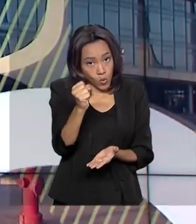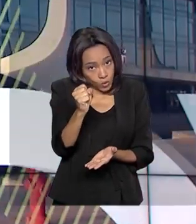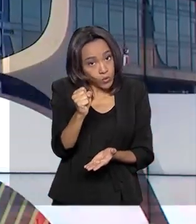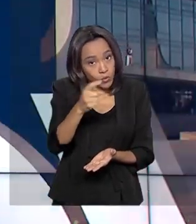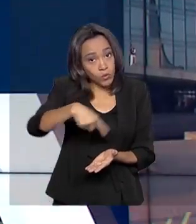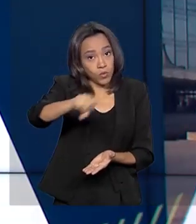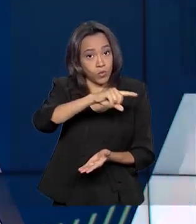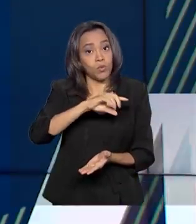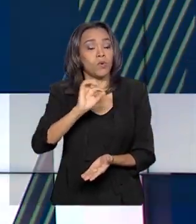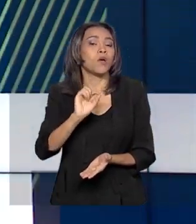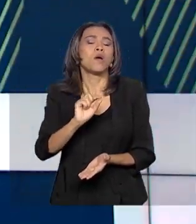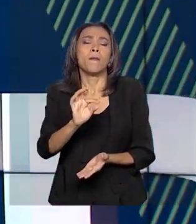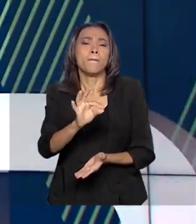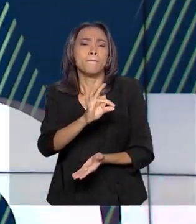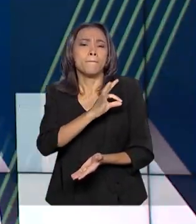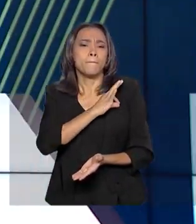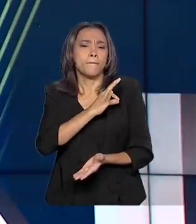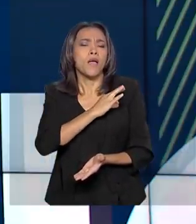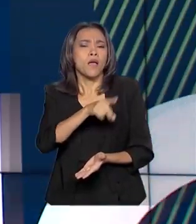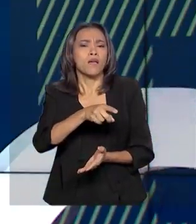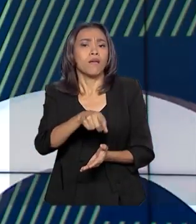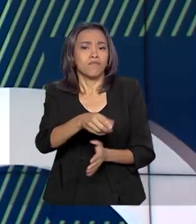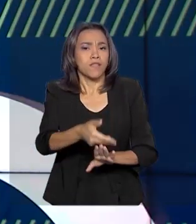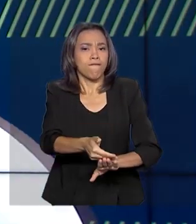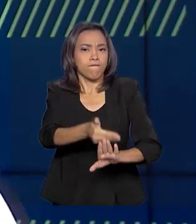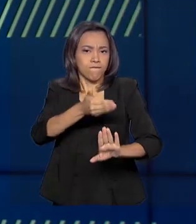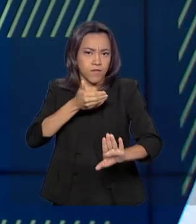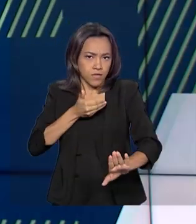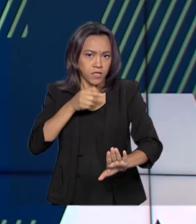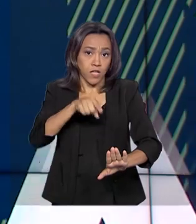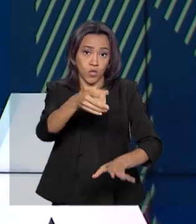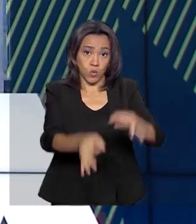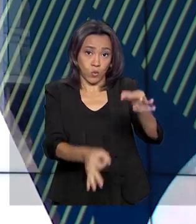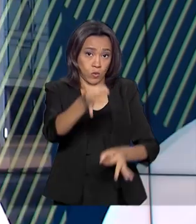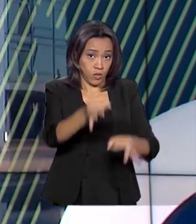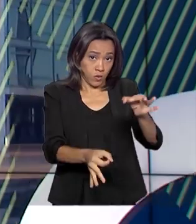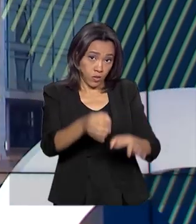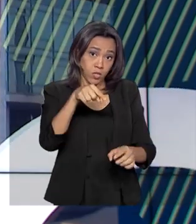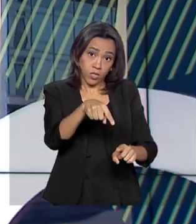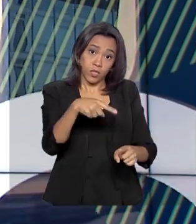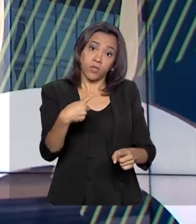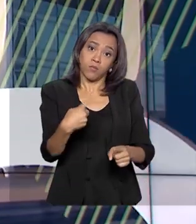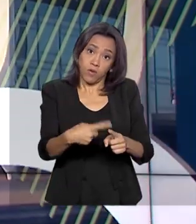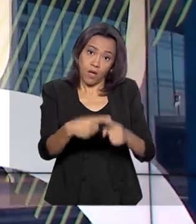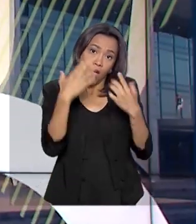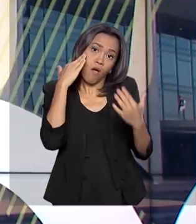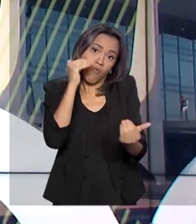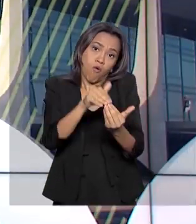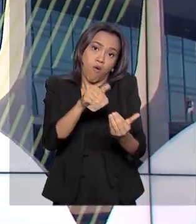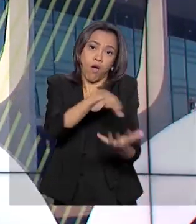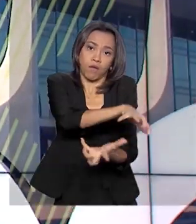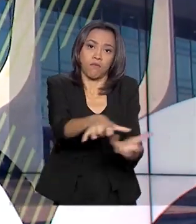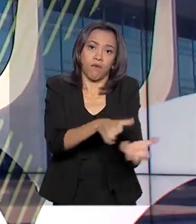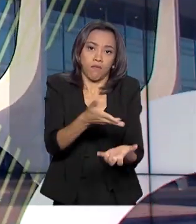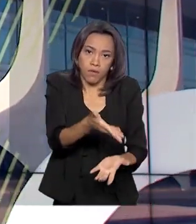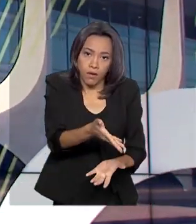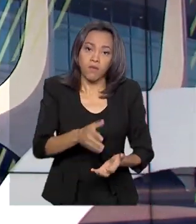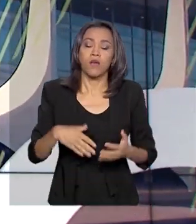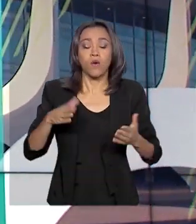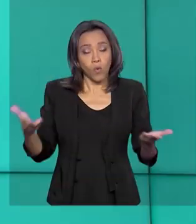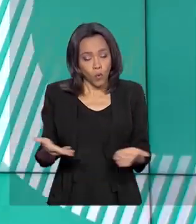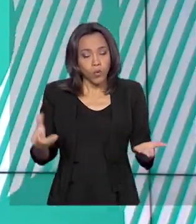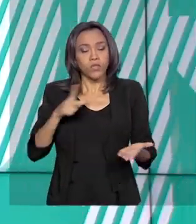paralisação foram afastados pela Justiça Militar. Ainda hoje, os ministros participam de uma reunião com o